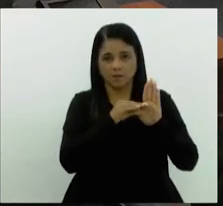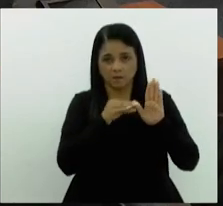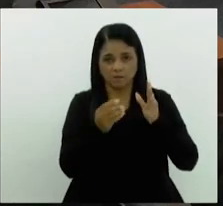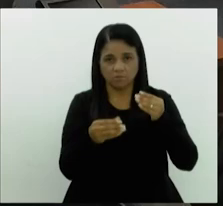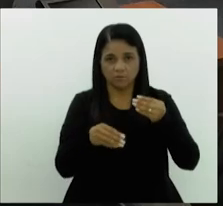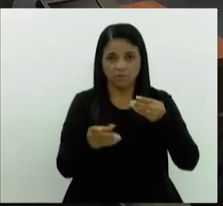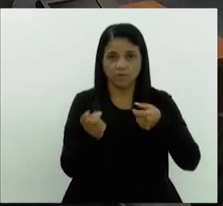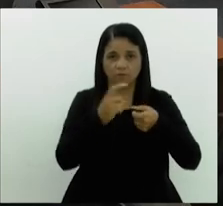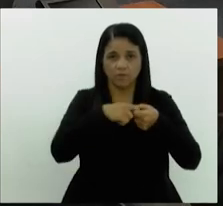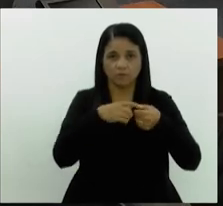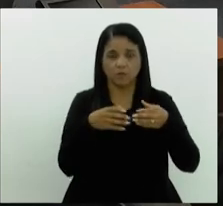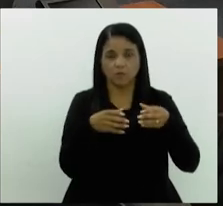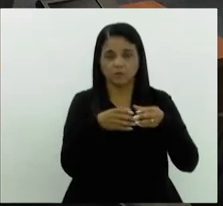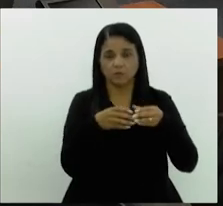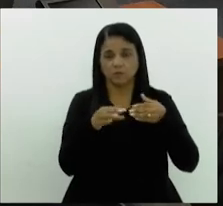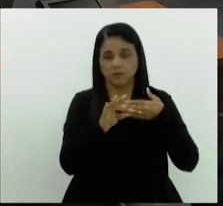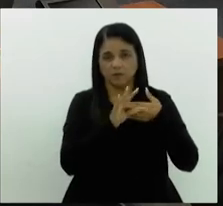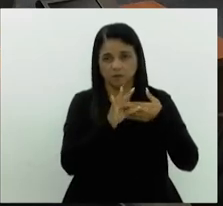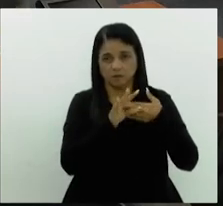retorna as comissões